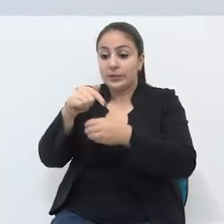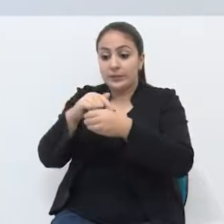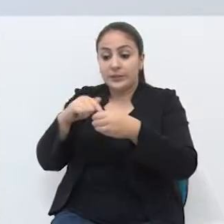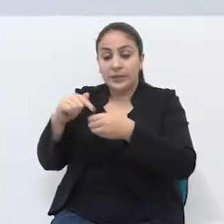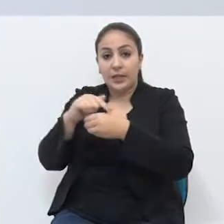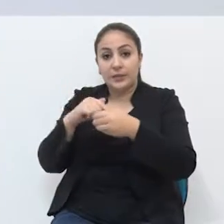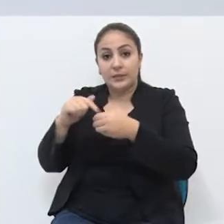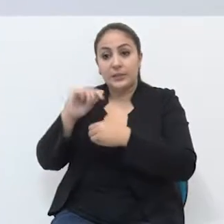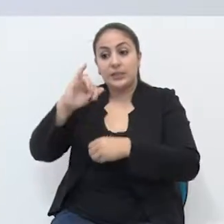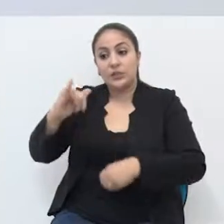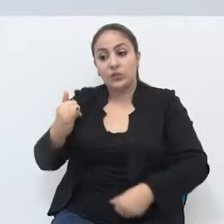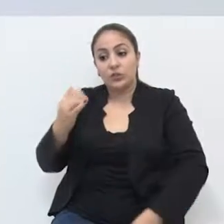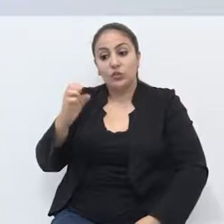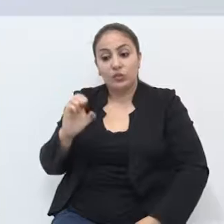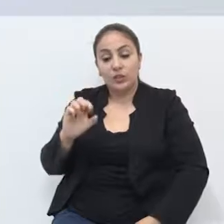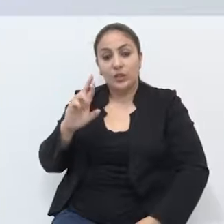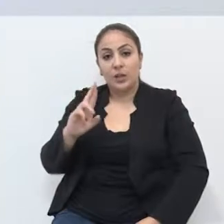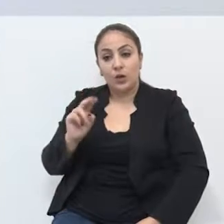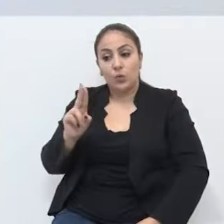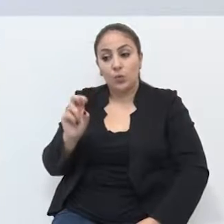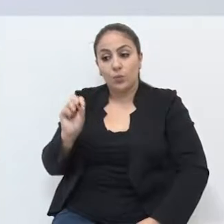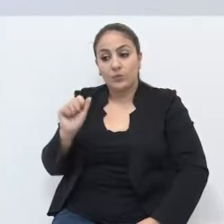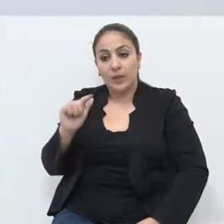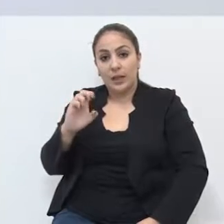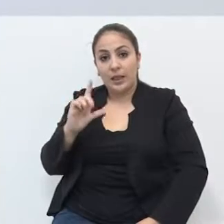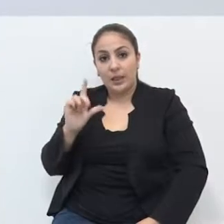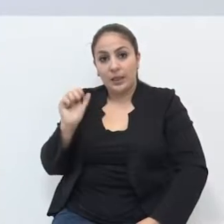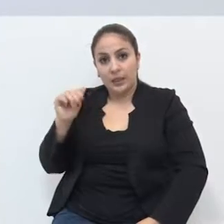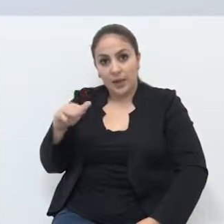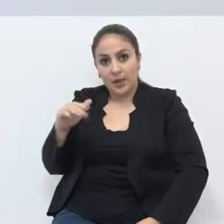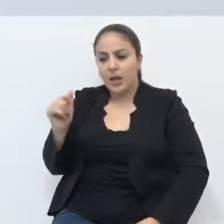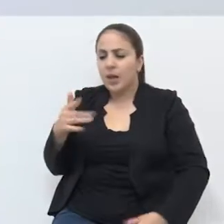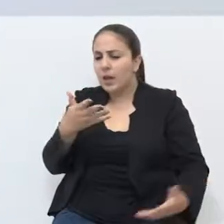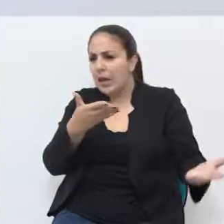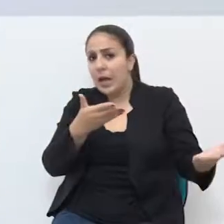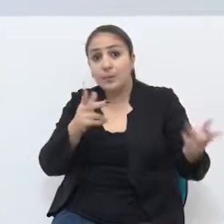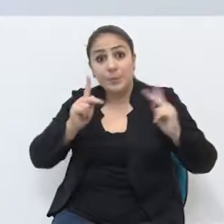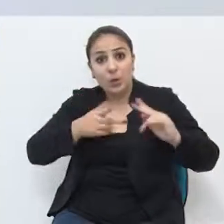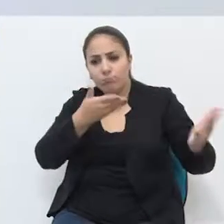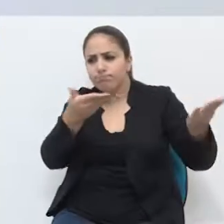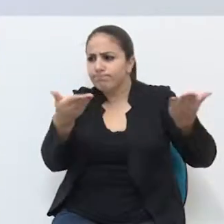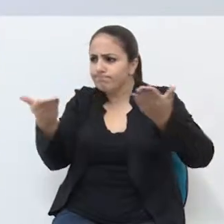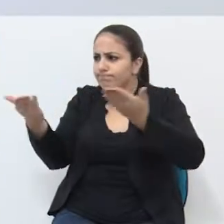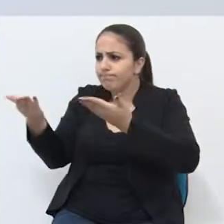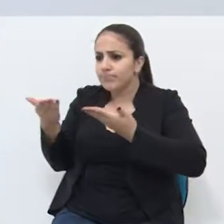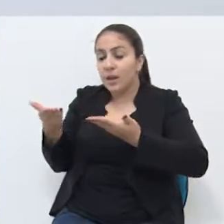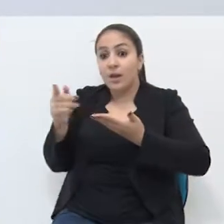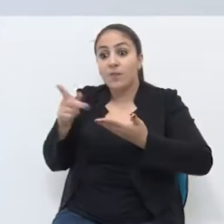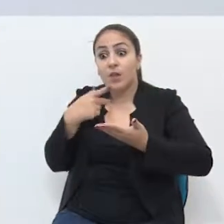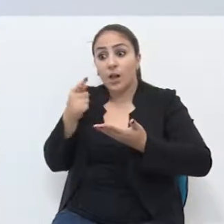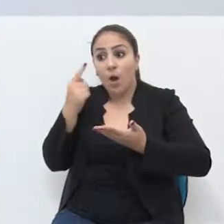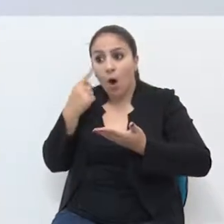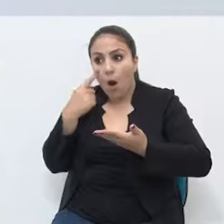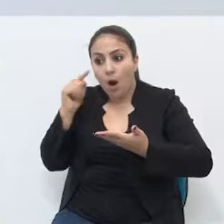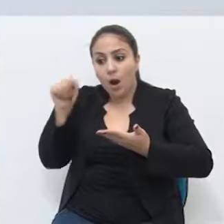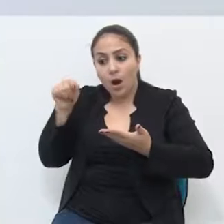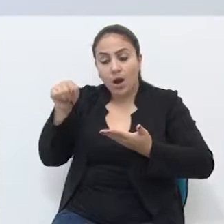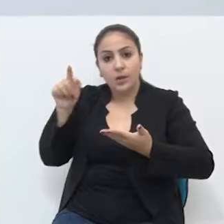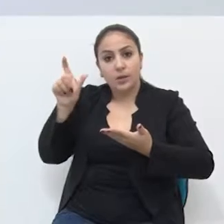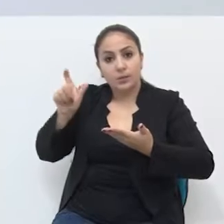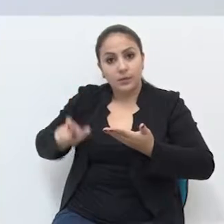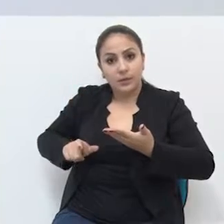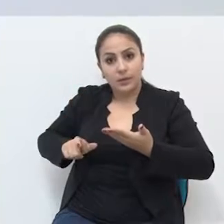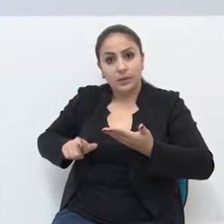acolhido ali pela multidão. As pessoas vão receber Jesus, dizendo que Ele era bendito.